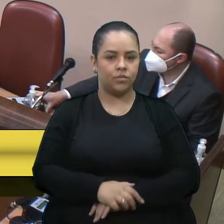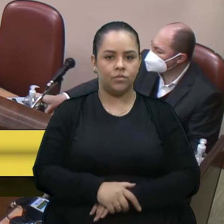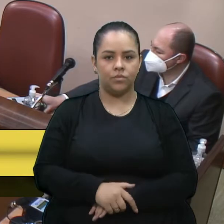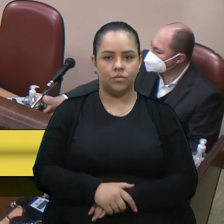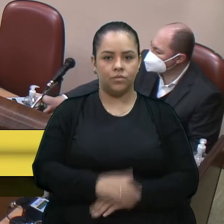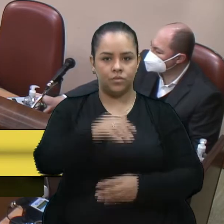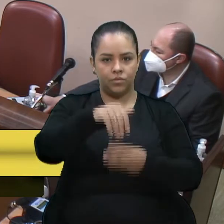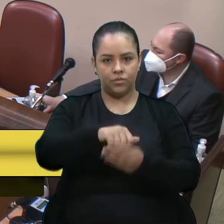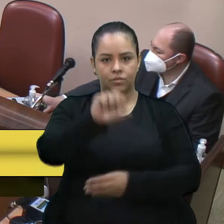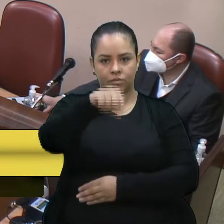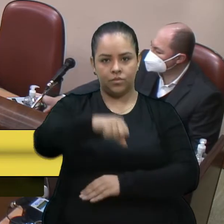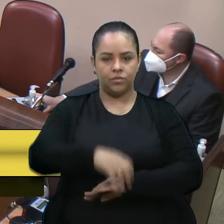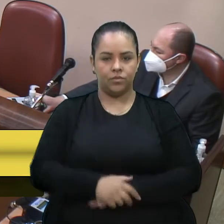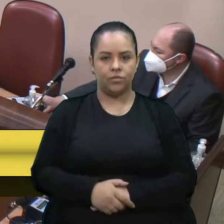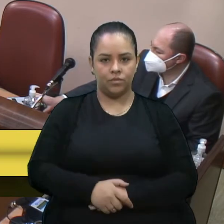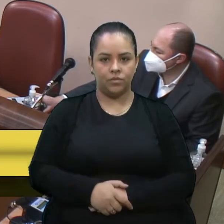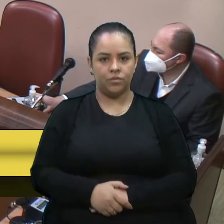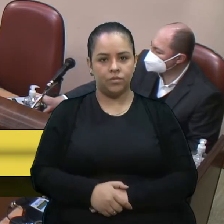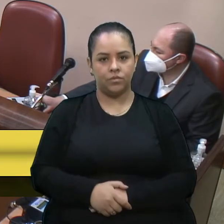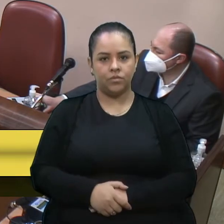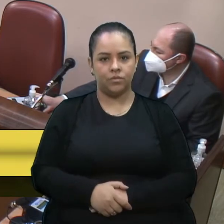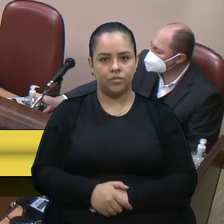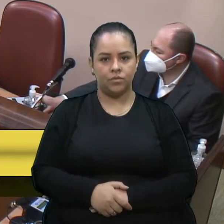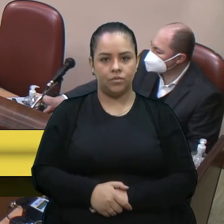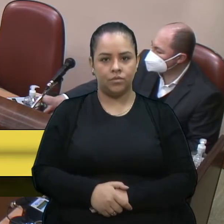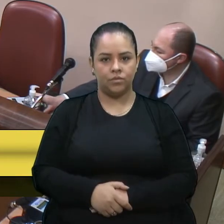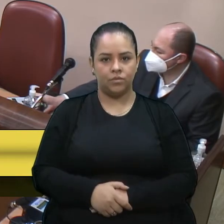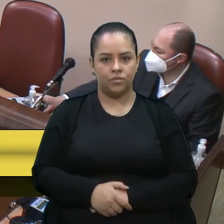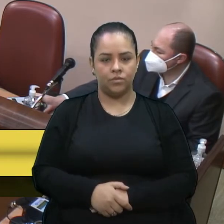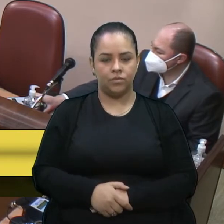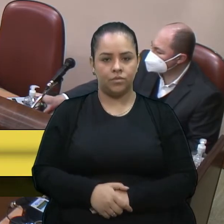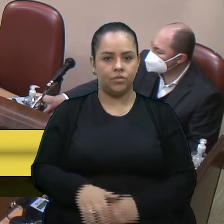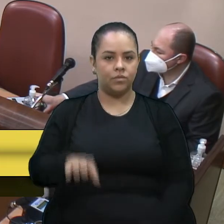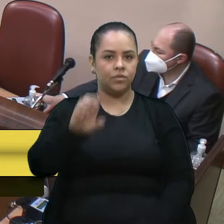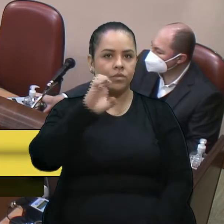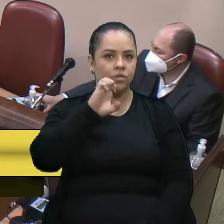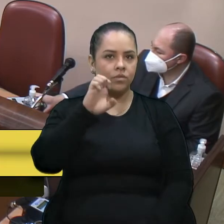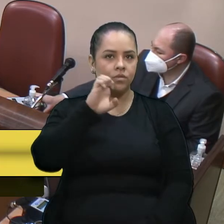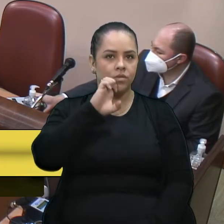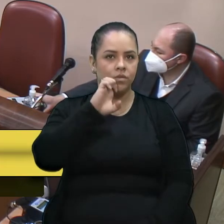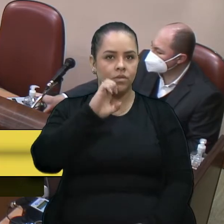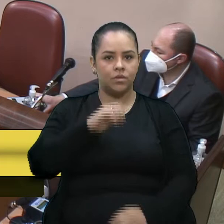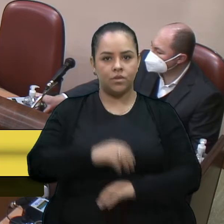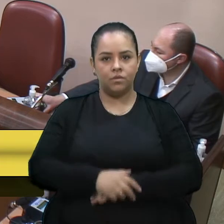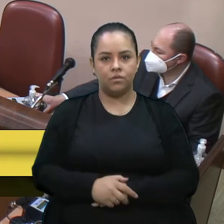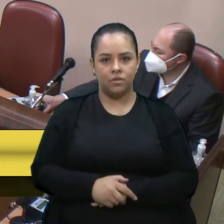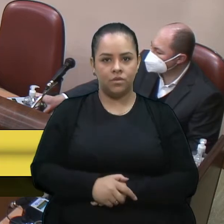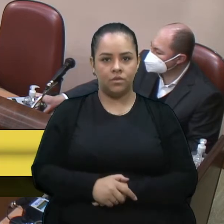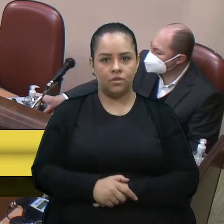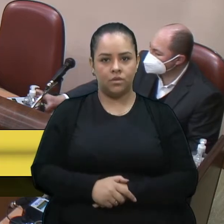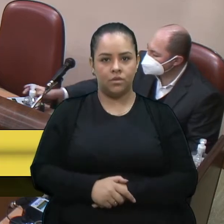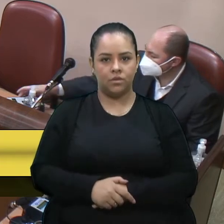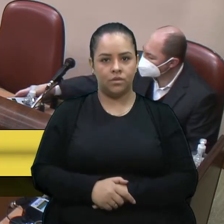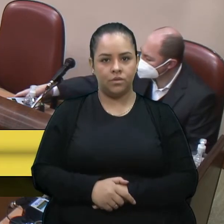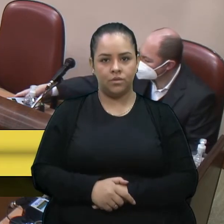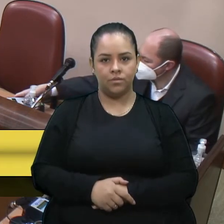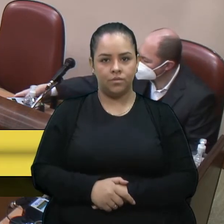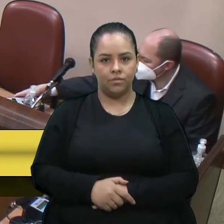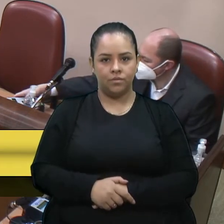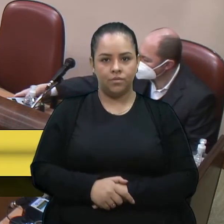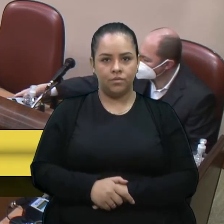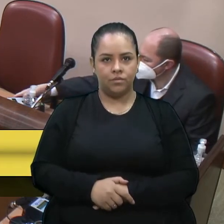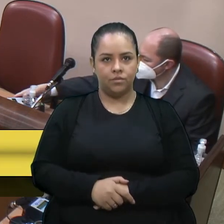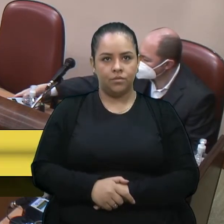Voto sim, senhor presidente. Vota sim. Vereadora Estela está no plenário. Como